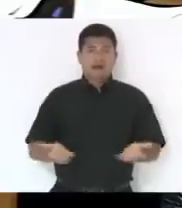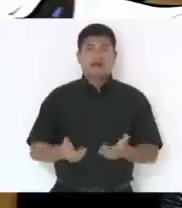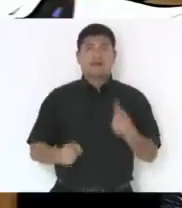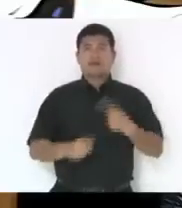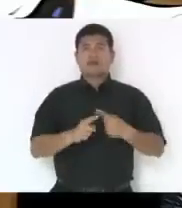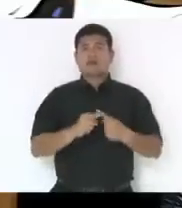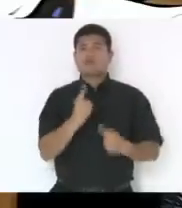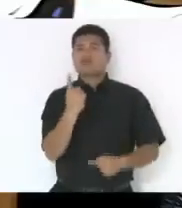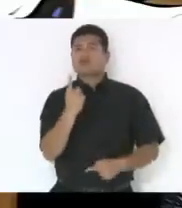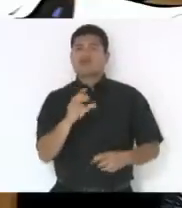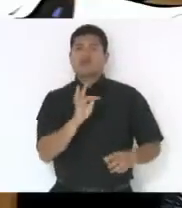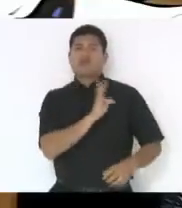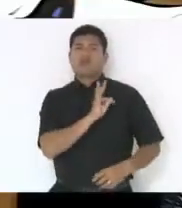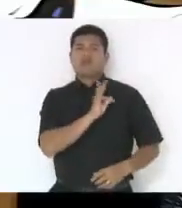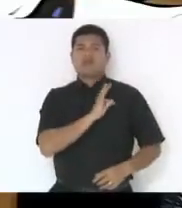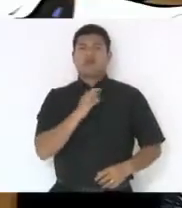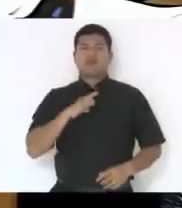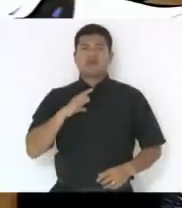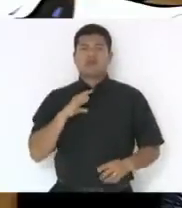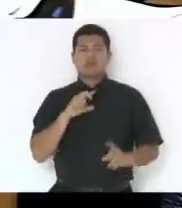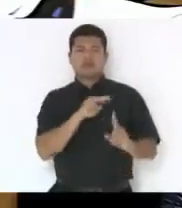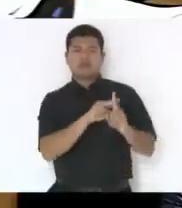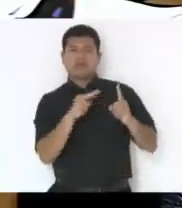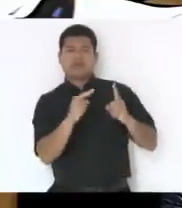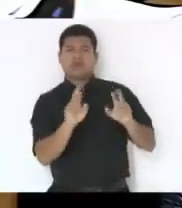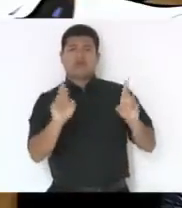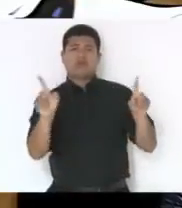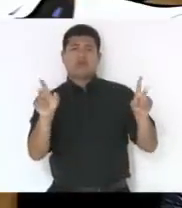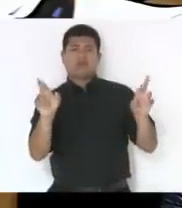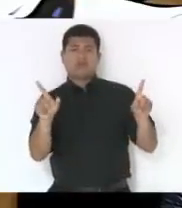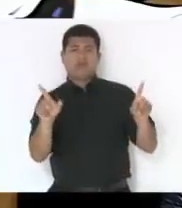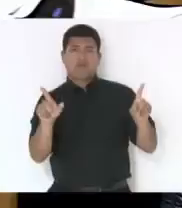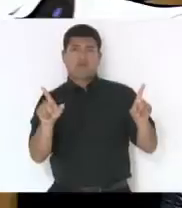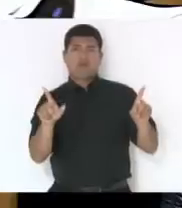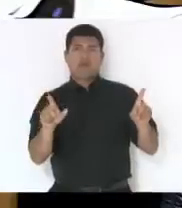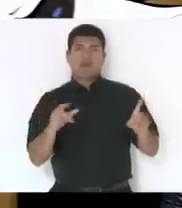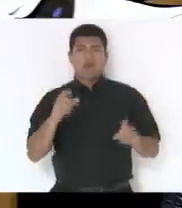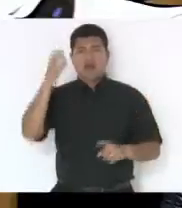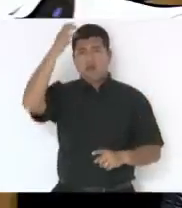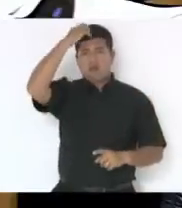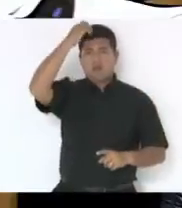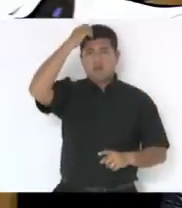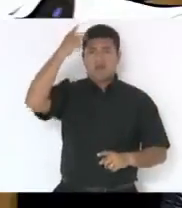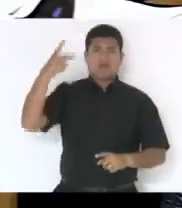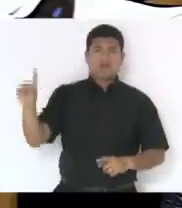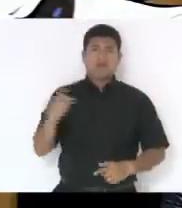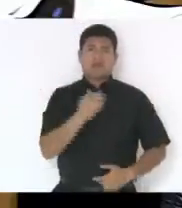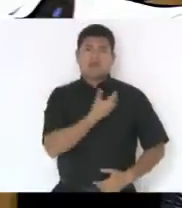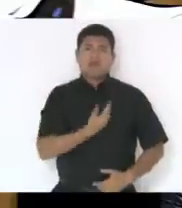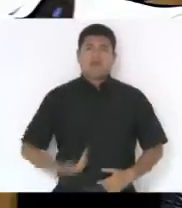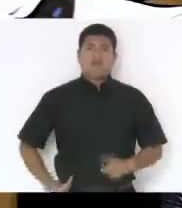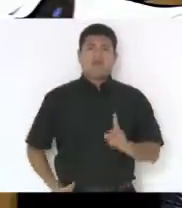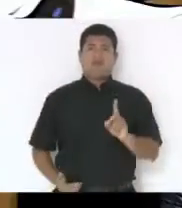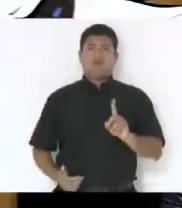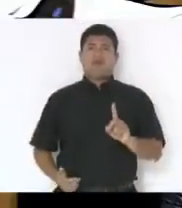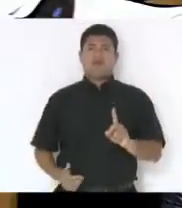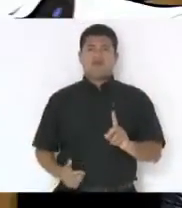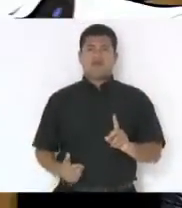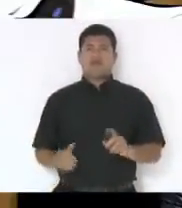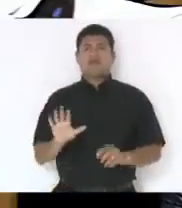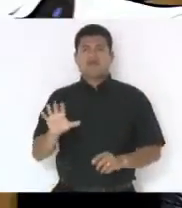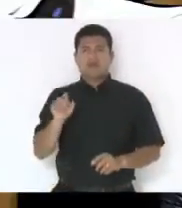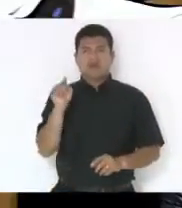técnico tem a visão que não é culpa do governador, mas sim dos técnicos